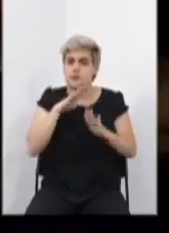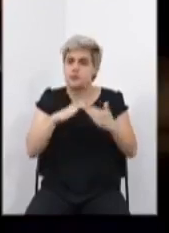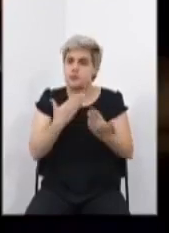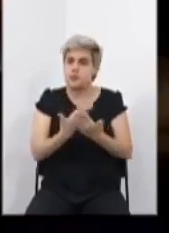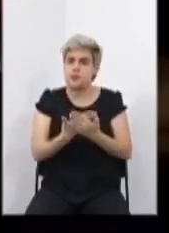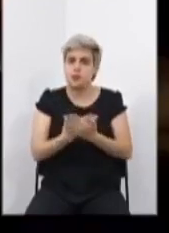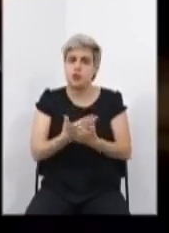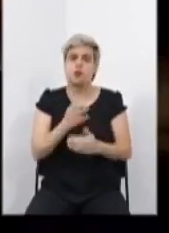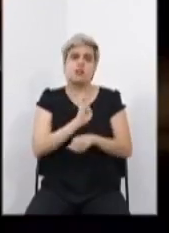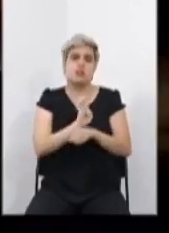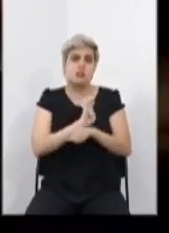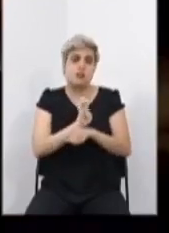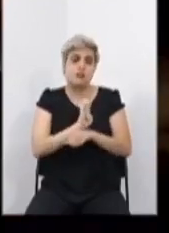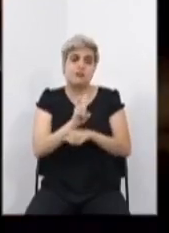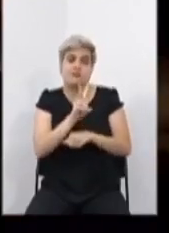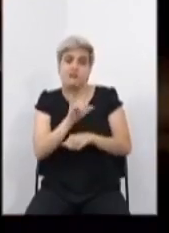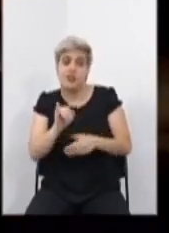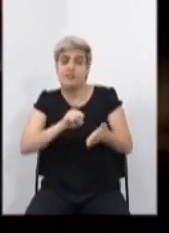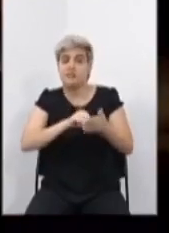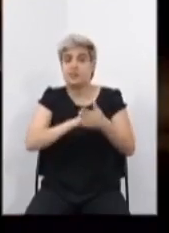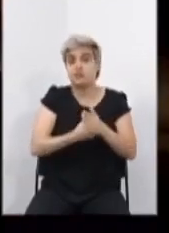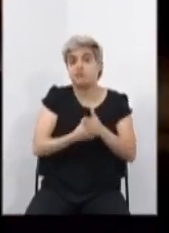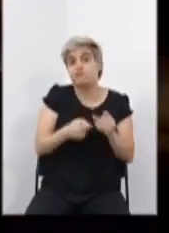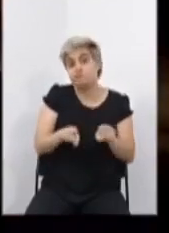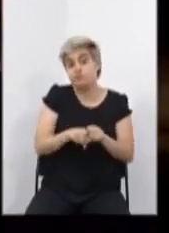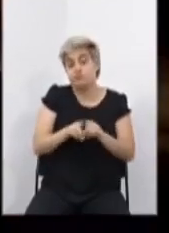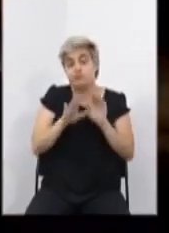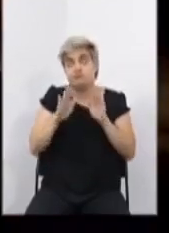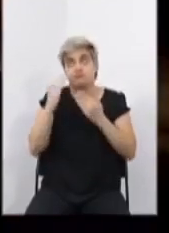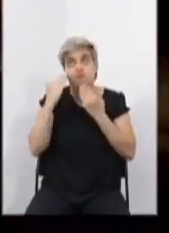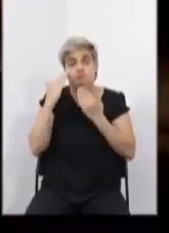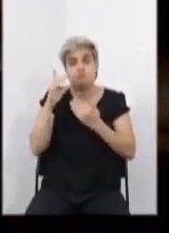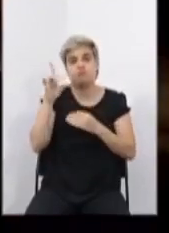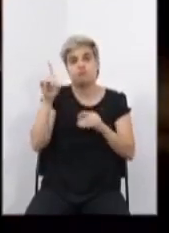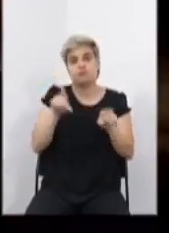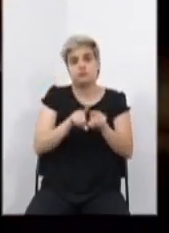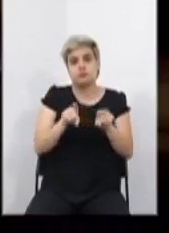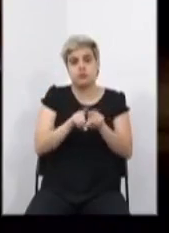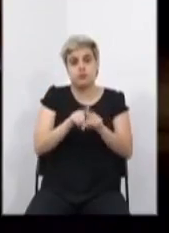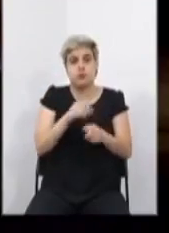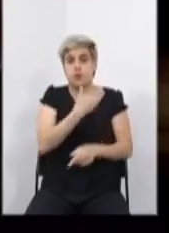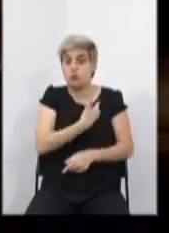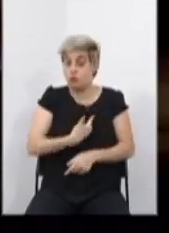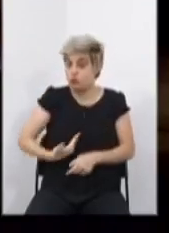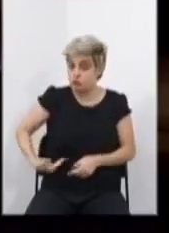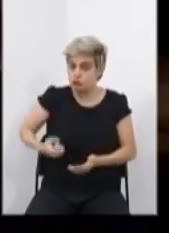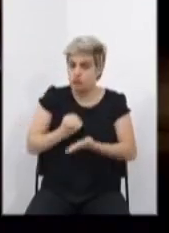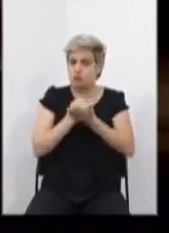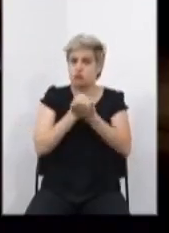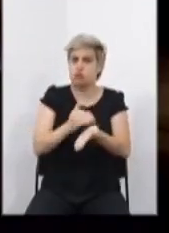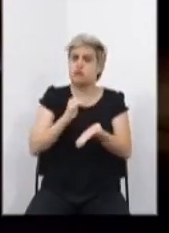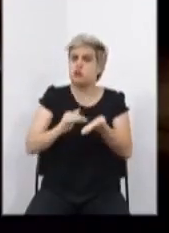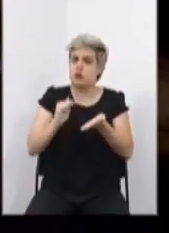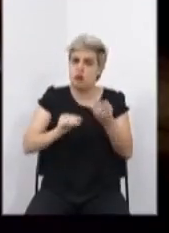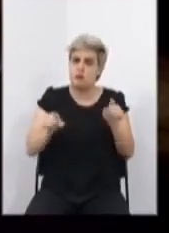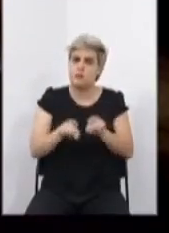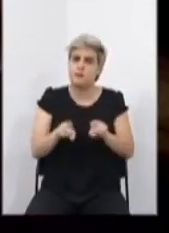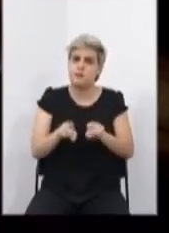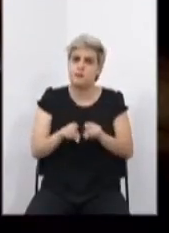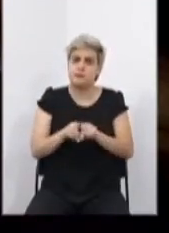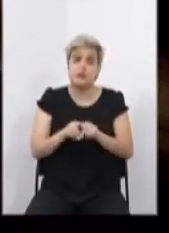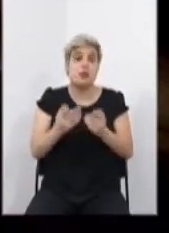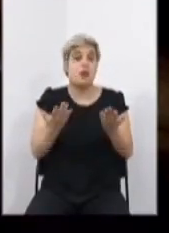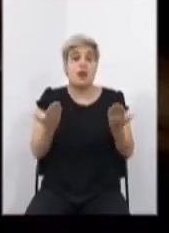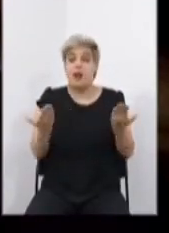Estado fecharem e, graças a Deus e com o apoio do atual governo da secretária Júlia Santana, nós não temos